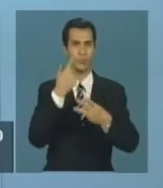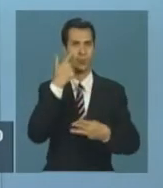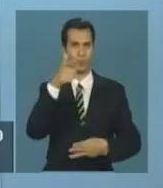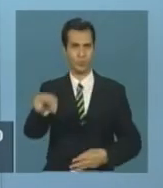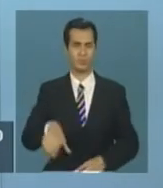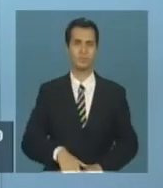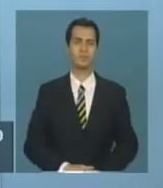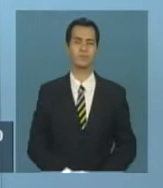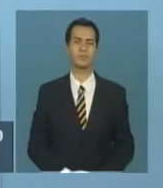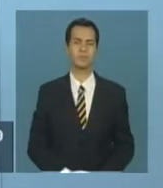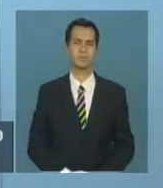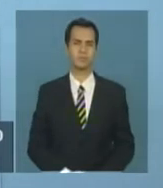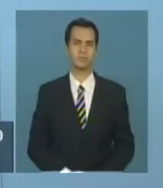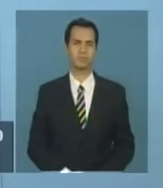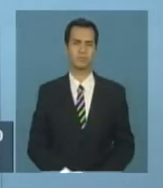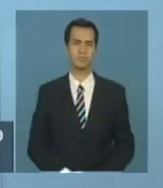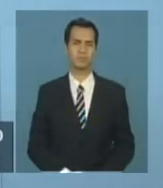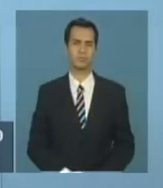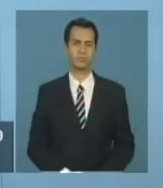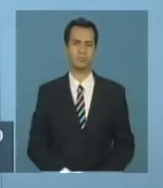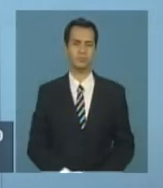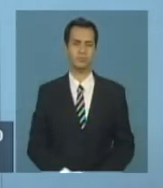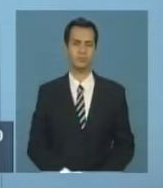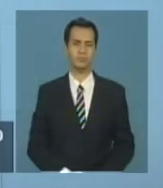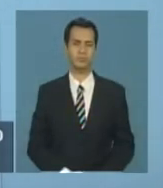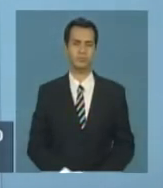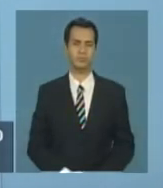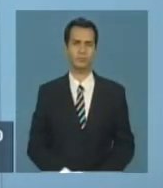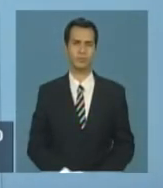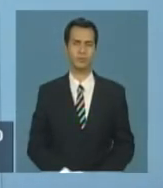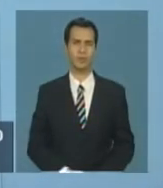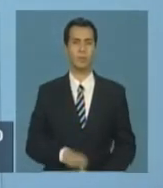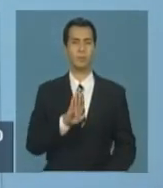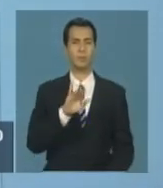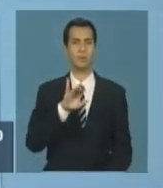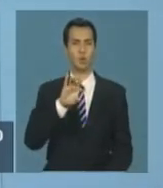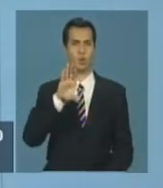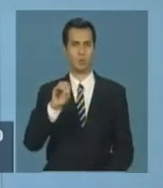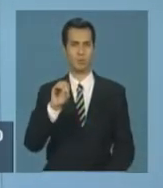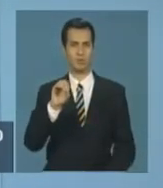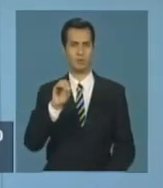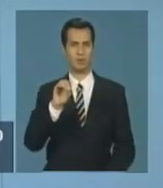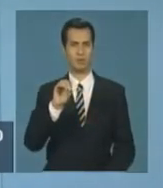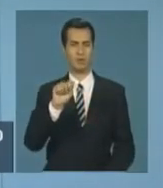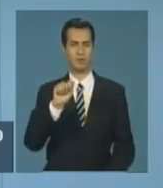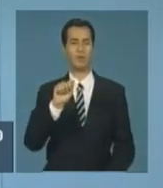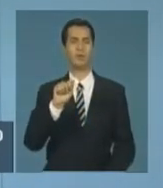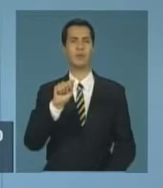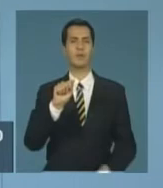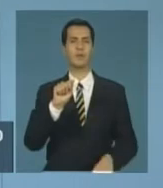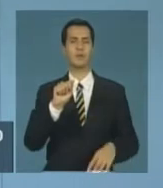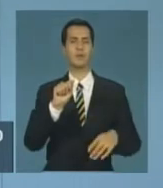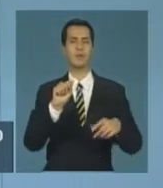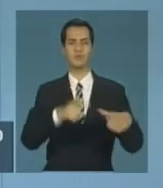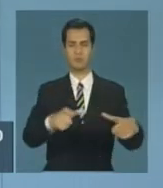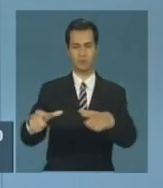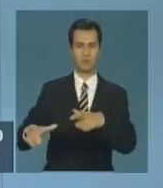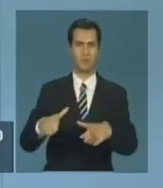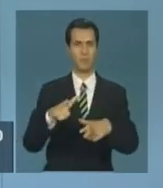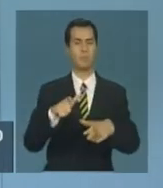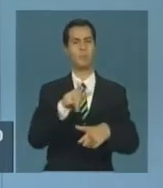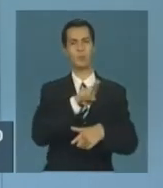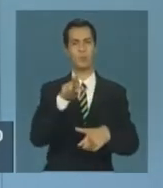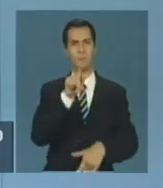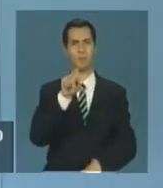então, o quadro no bioma pantanal é que as frentes de desmatamento são principalmente